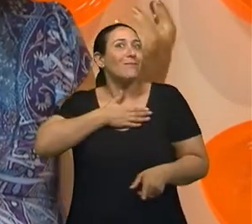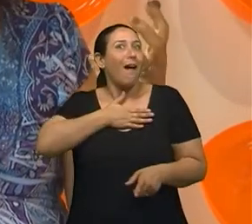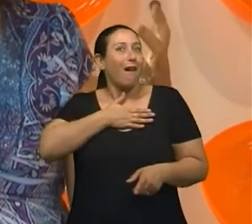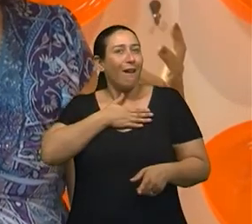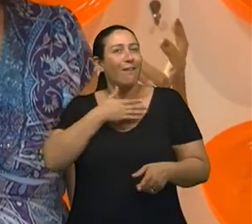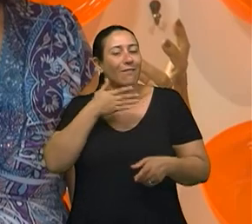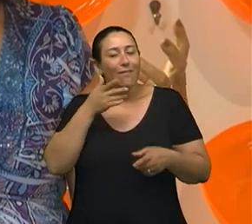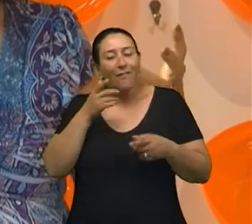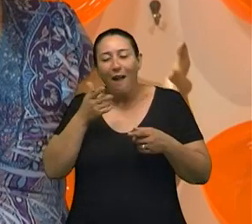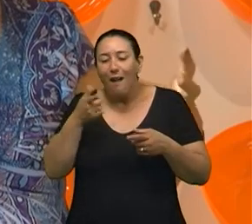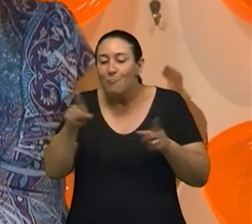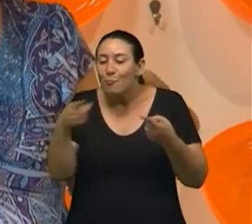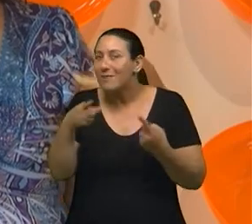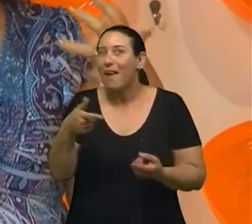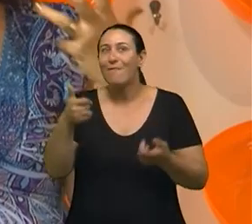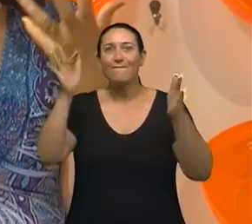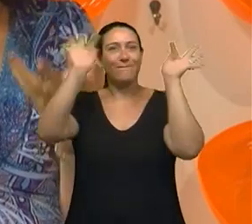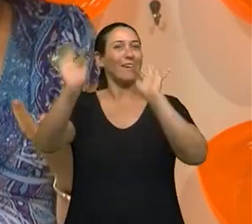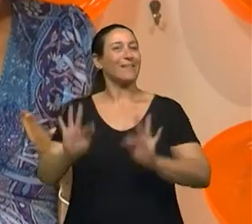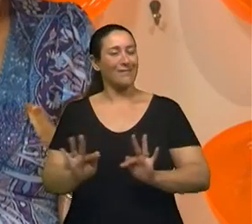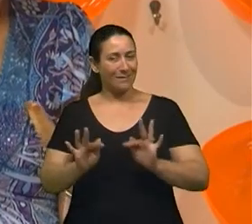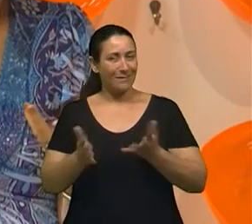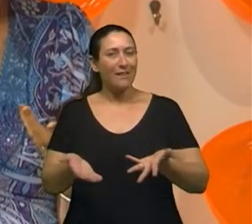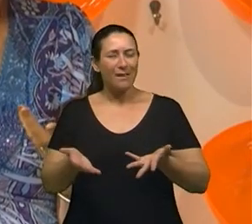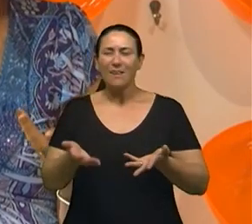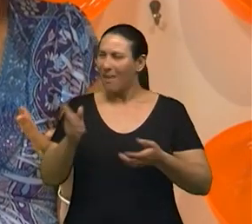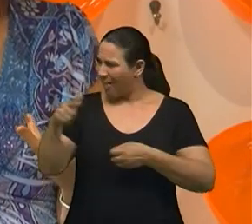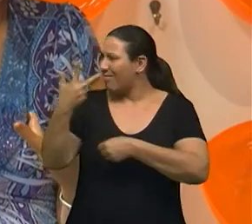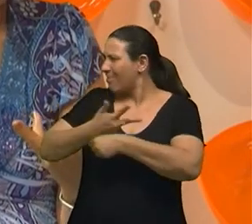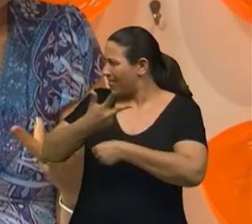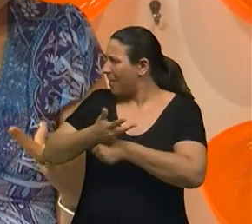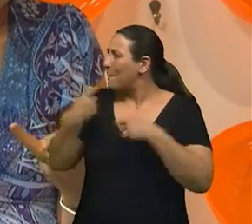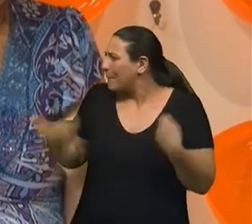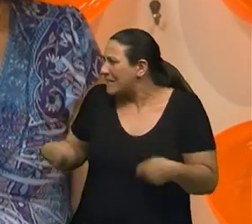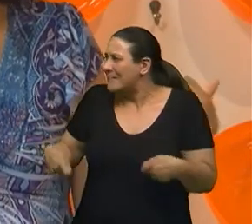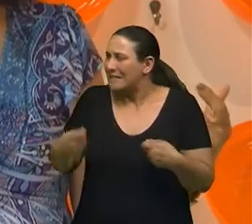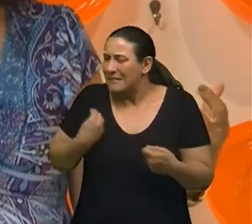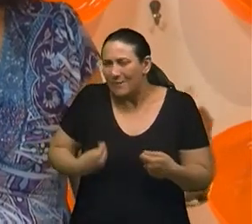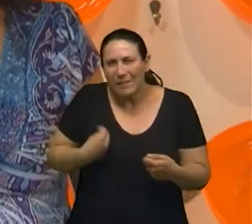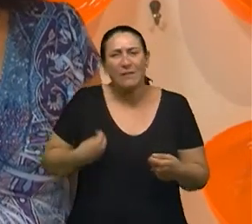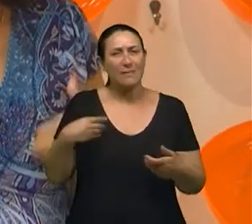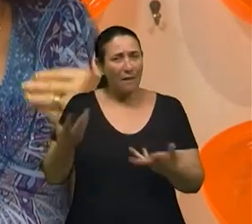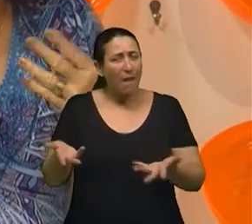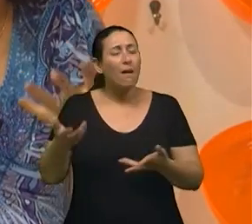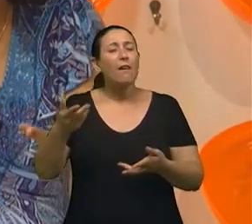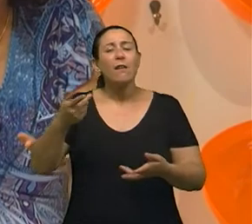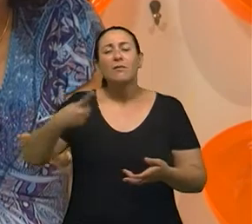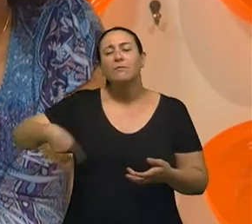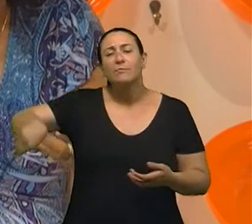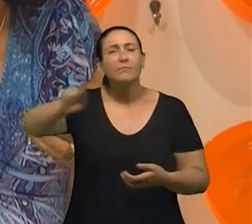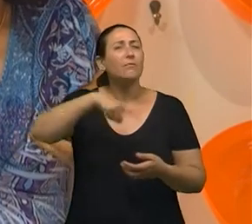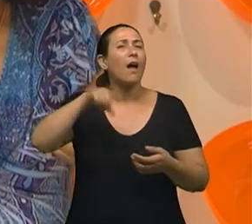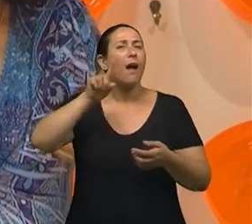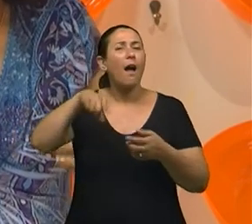aqui essa visão, assim, dessa alegria que o idoso precisa na sua vida e dessa forma de